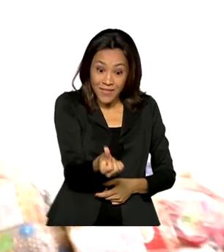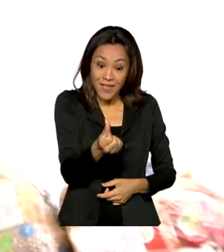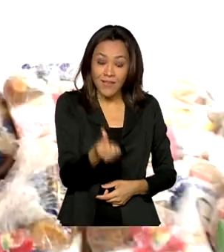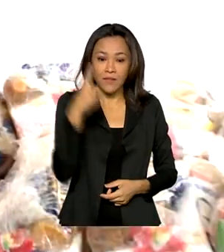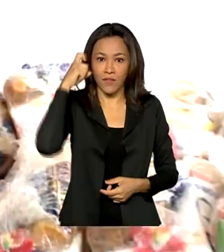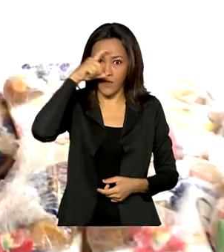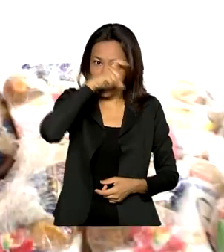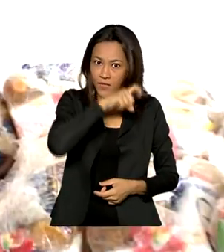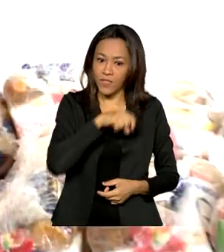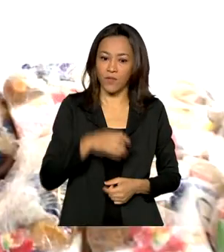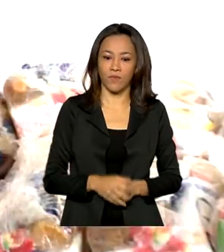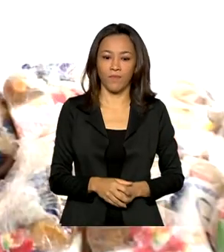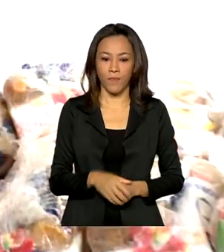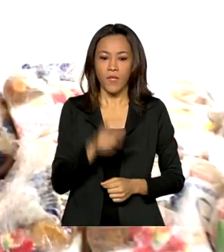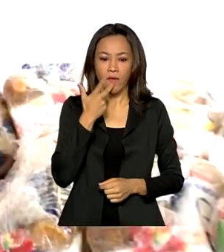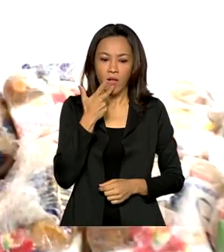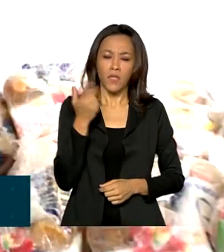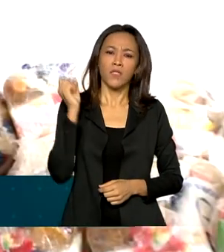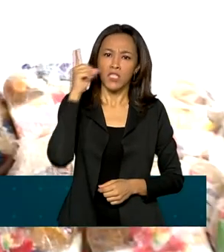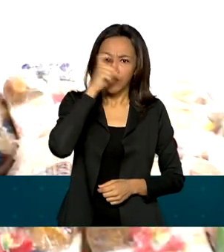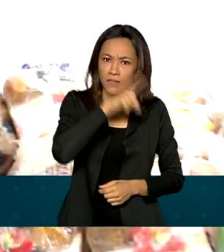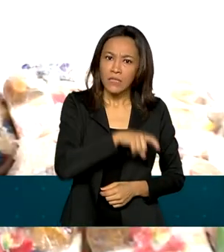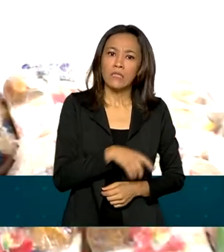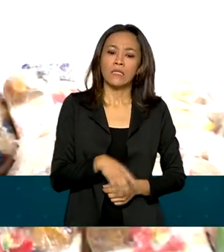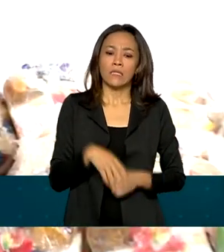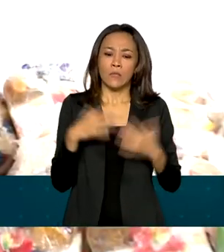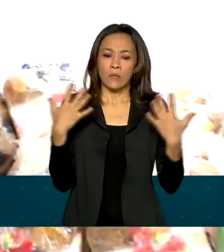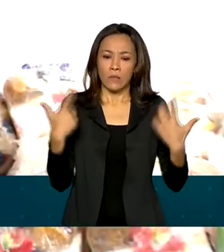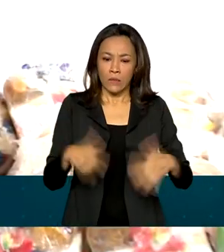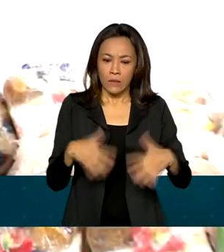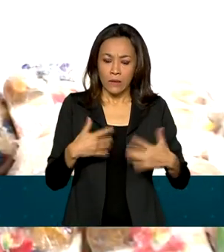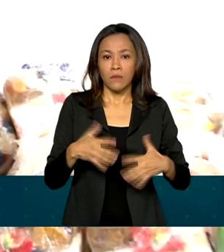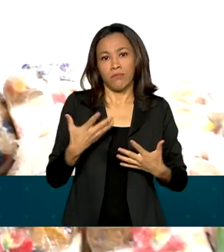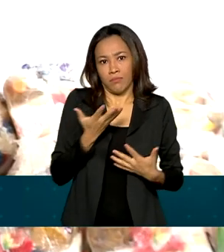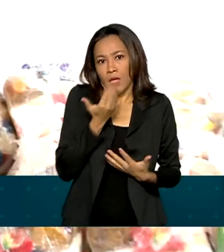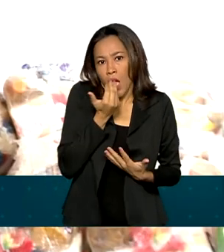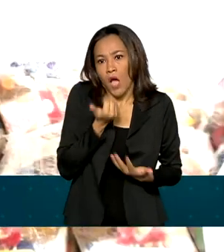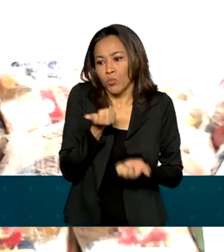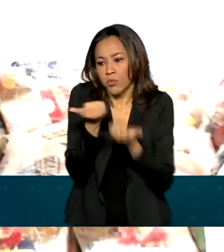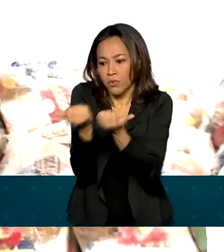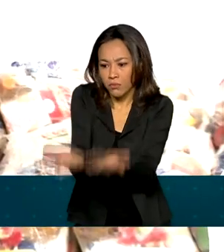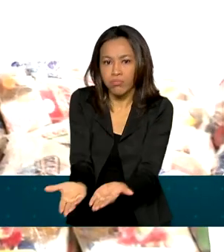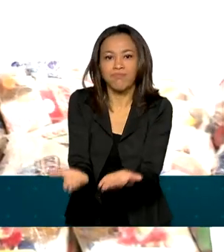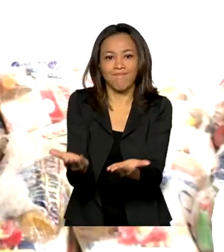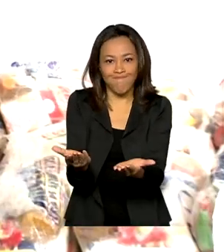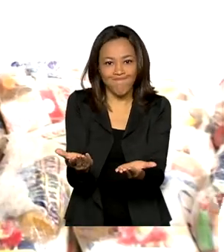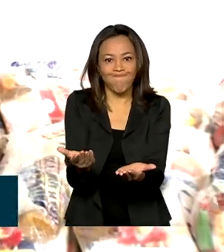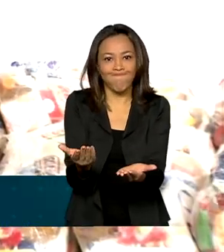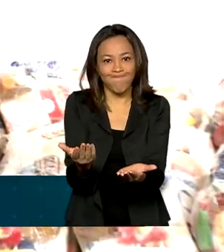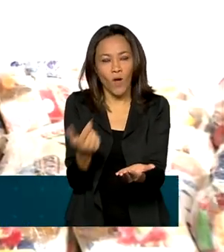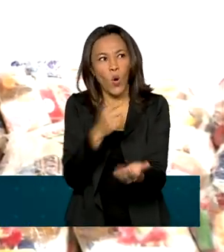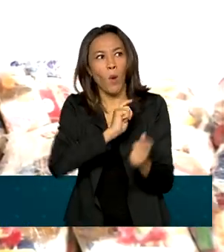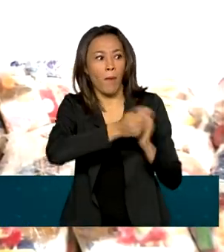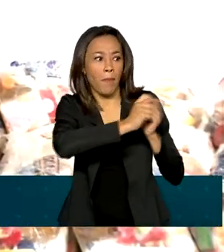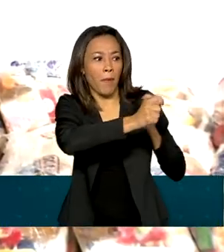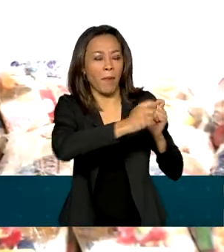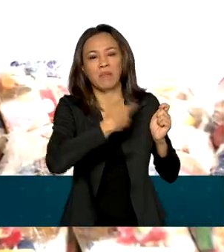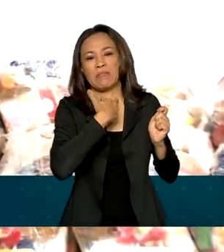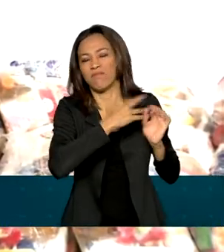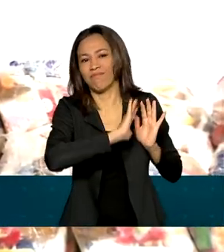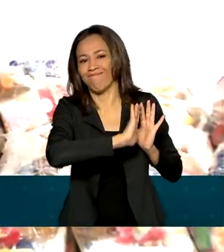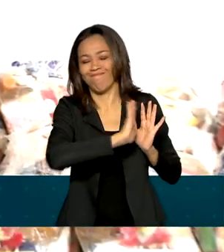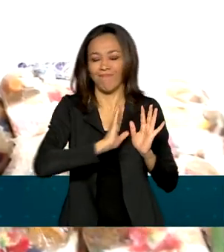difícil. Todo dia preocupado de perder o emprego ou não. A gente tem que priorizar a alimentação, às vezes deixar outras contas de lado para